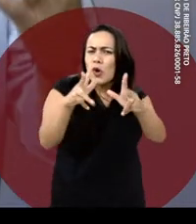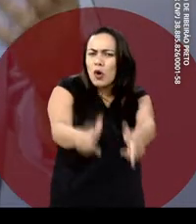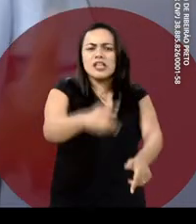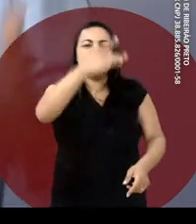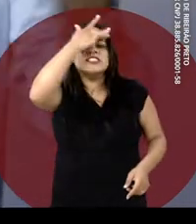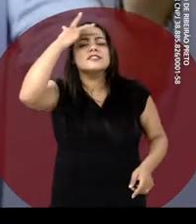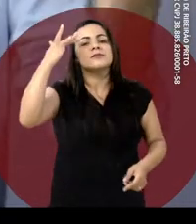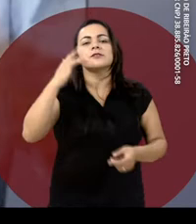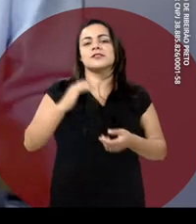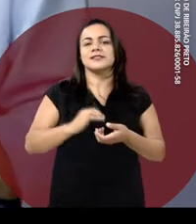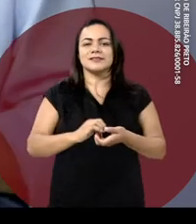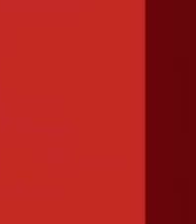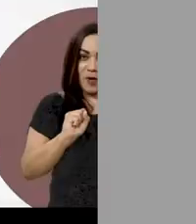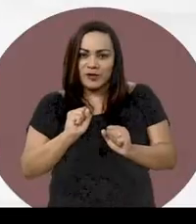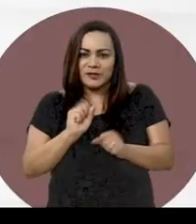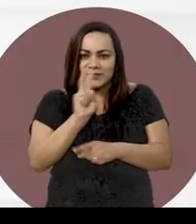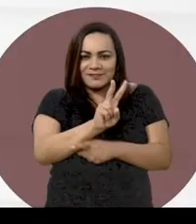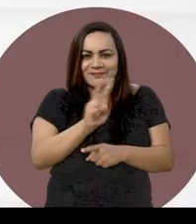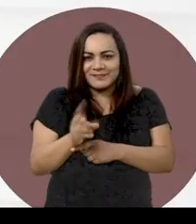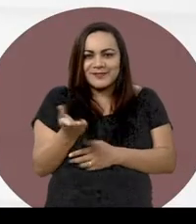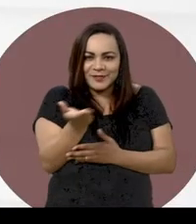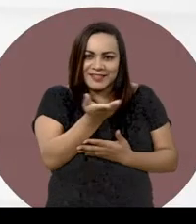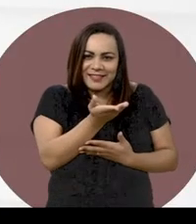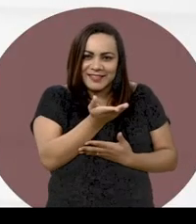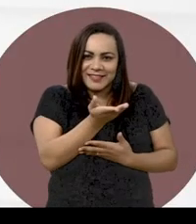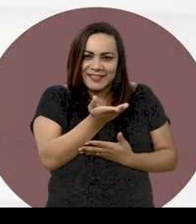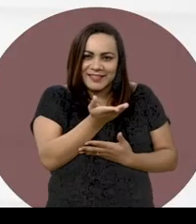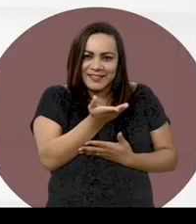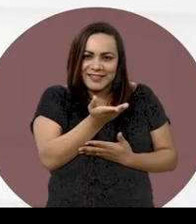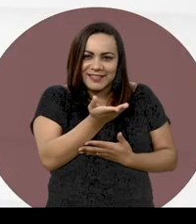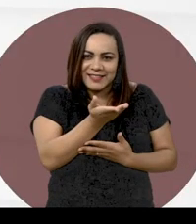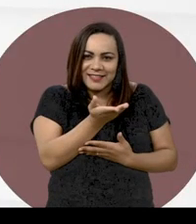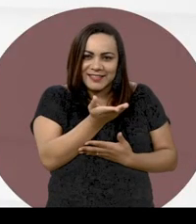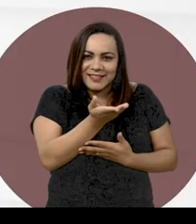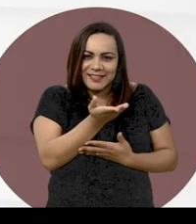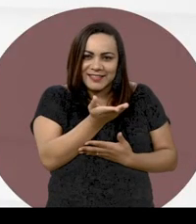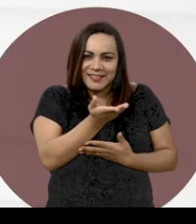todas, todos e todos. Deixe-me cuidar de você!